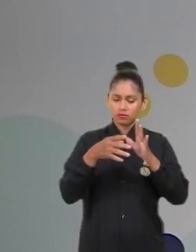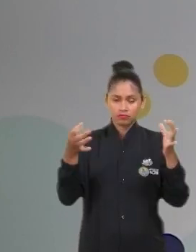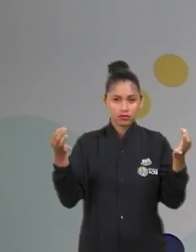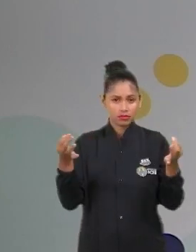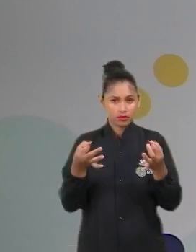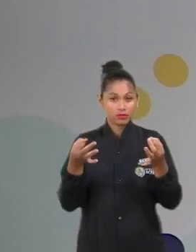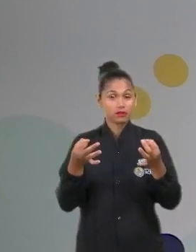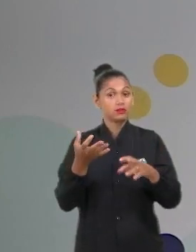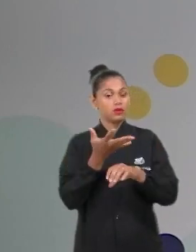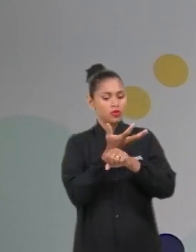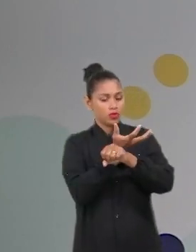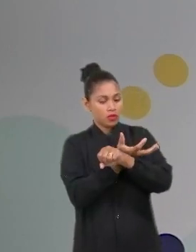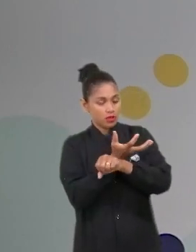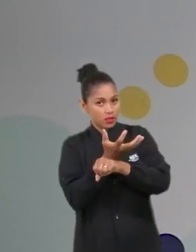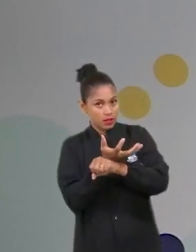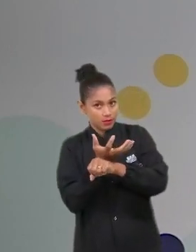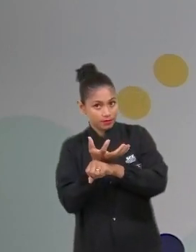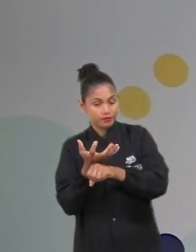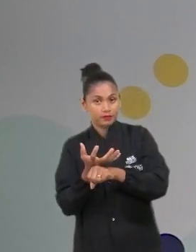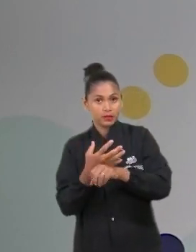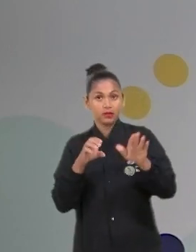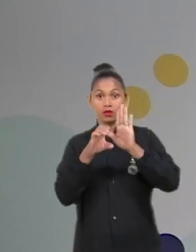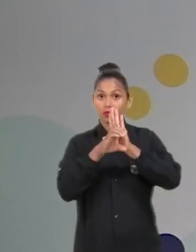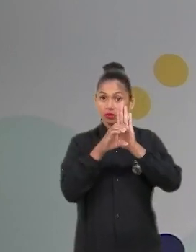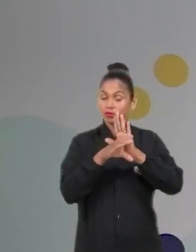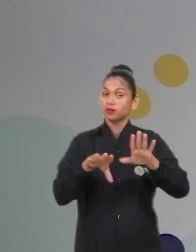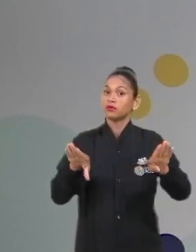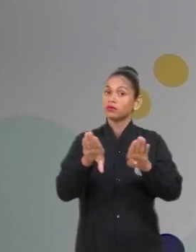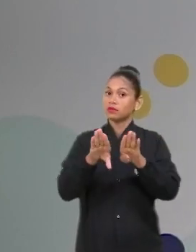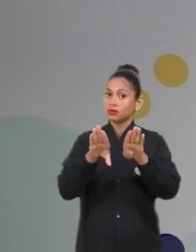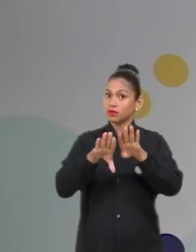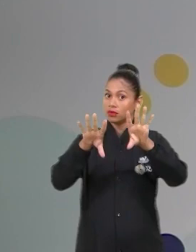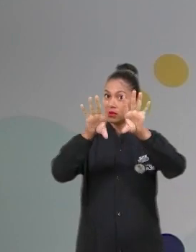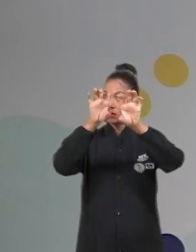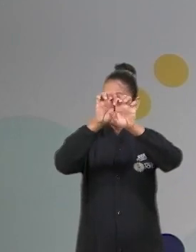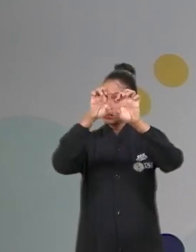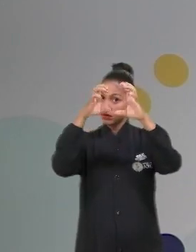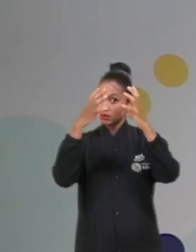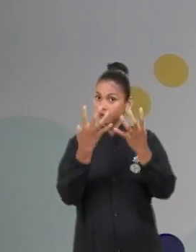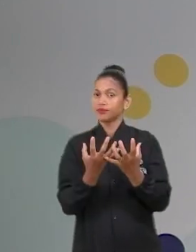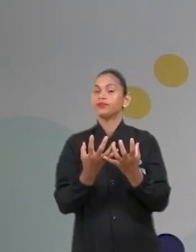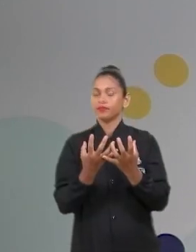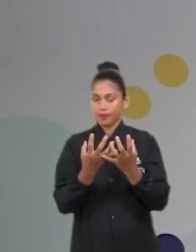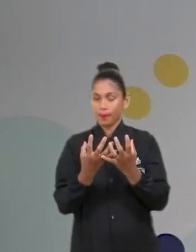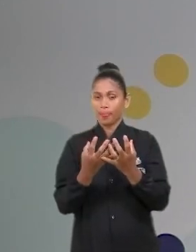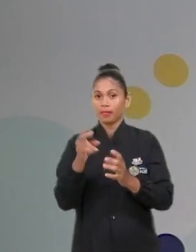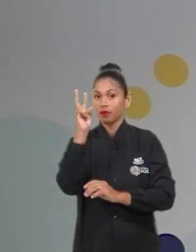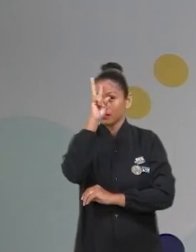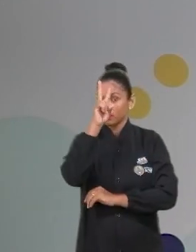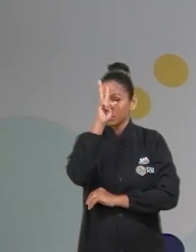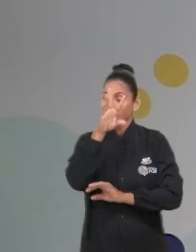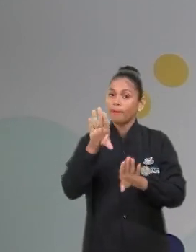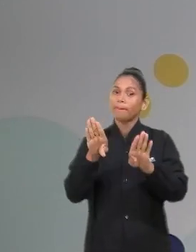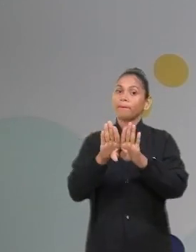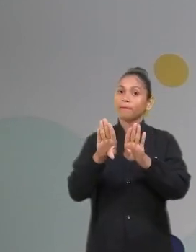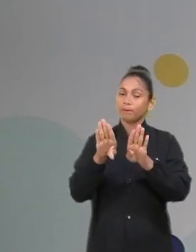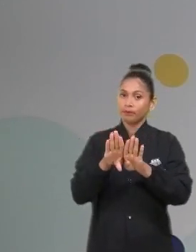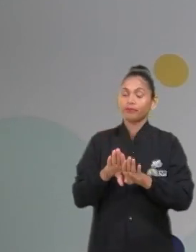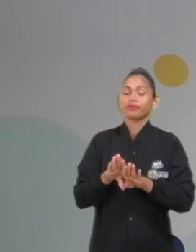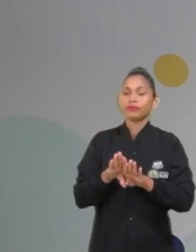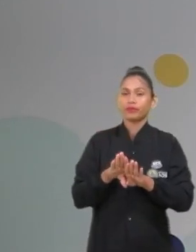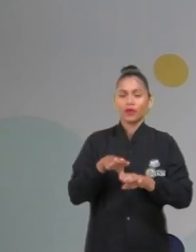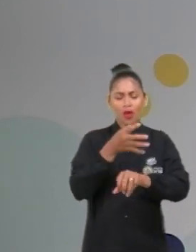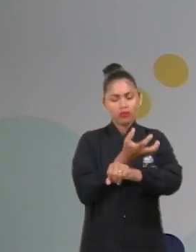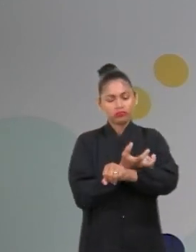E isso é conteúdo também de ecologia. Lembrando ainda mais que as plantas são os